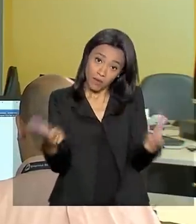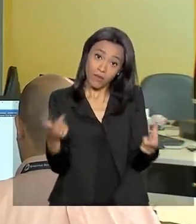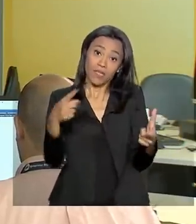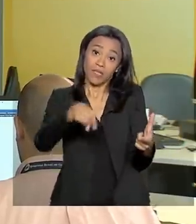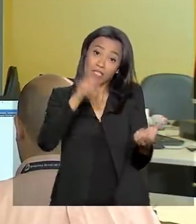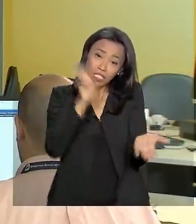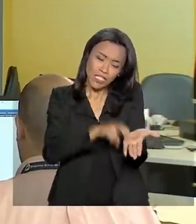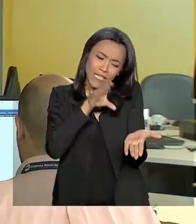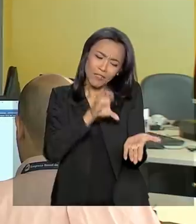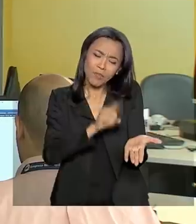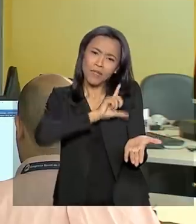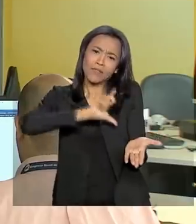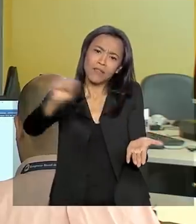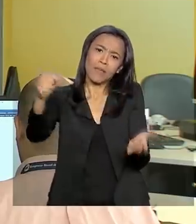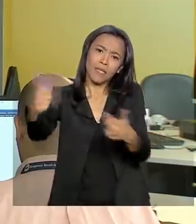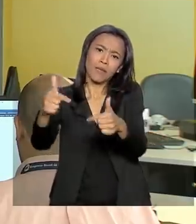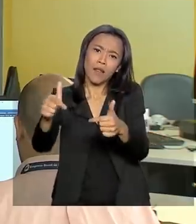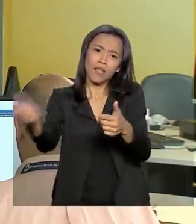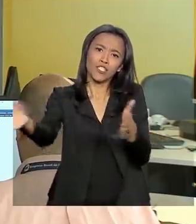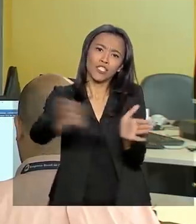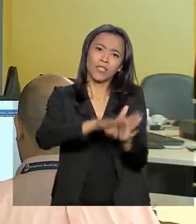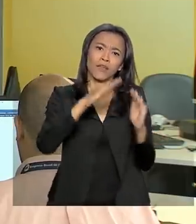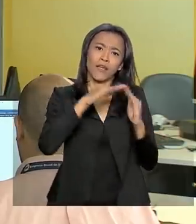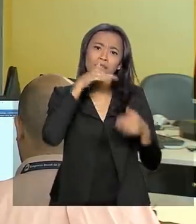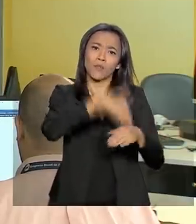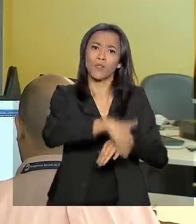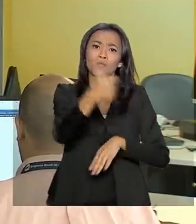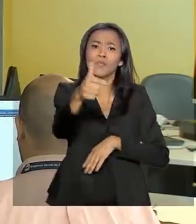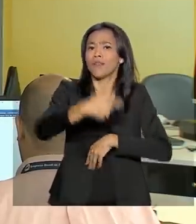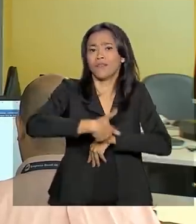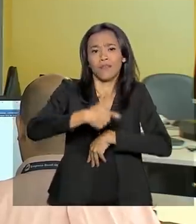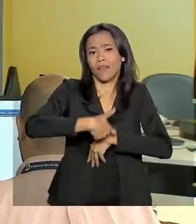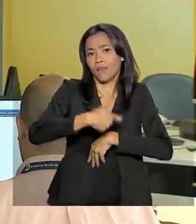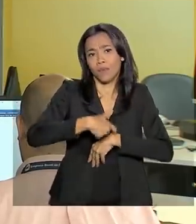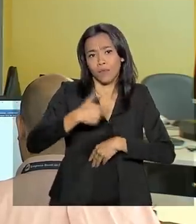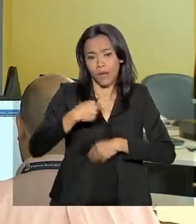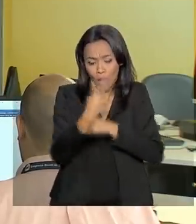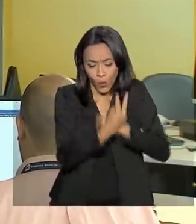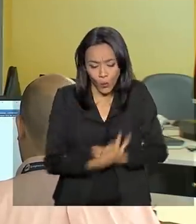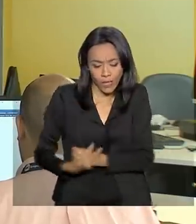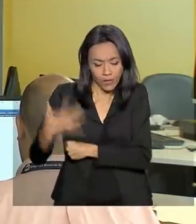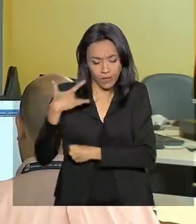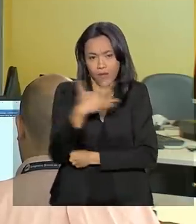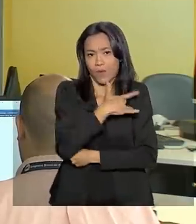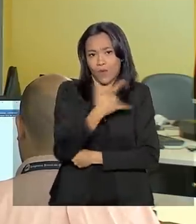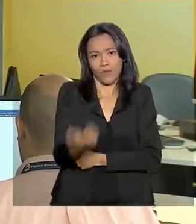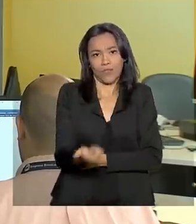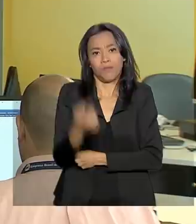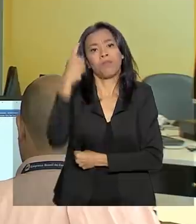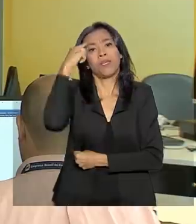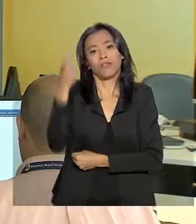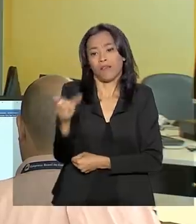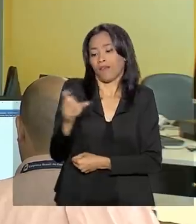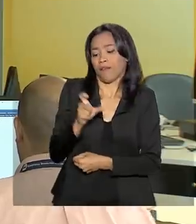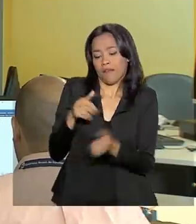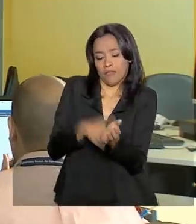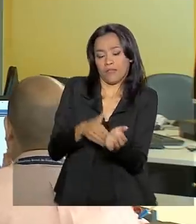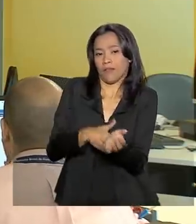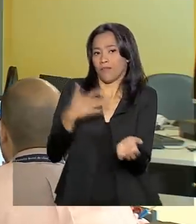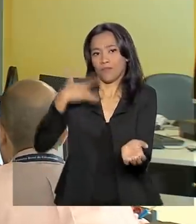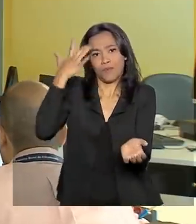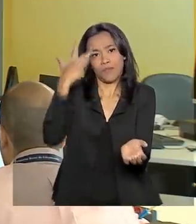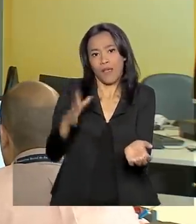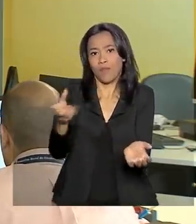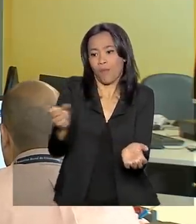sai bem cedinho de casa, já chega de noite, não tendo tempo sequer de cuidar da saúde. Pegar aquela senha, nem pensar. De acordo com o